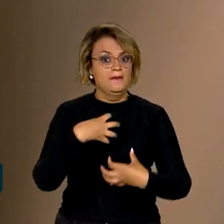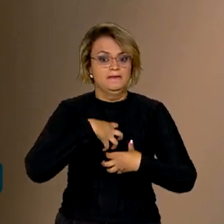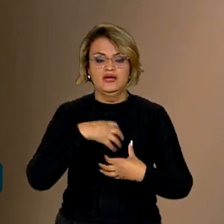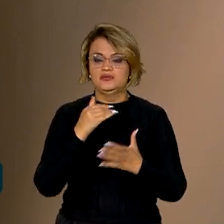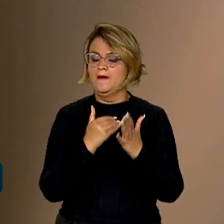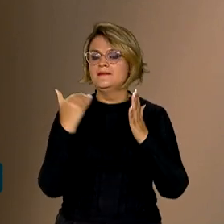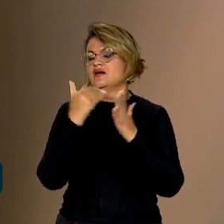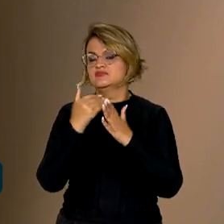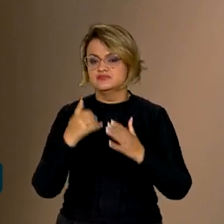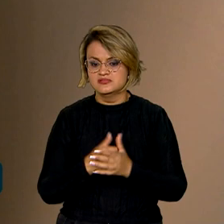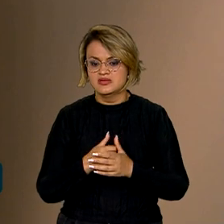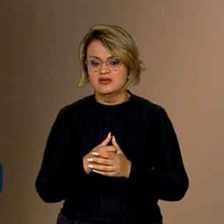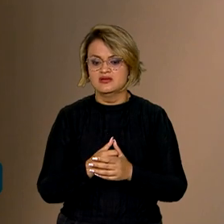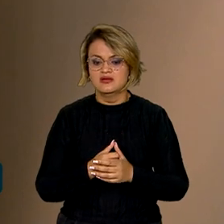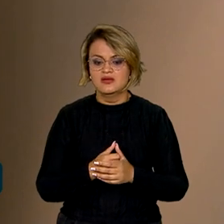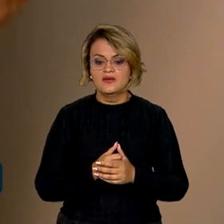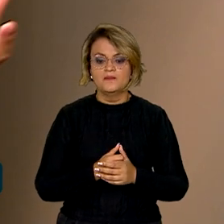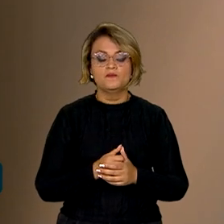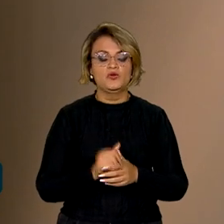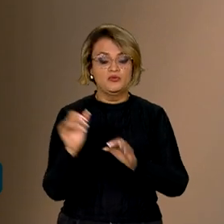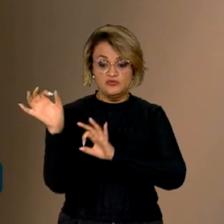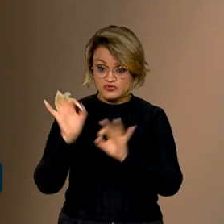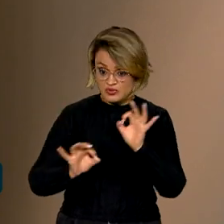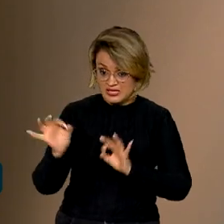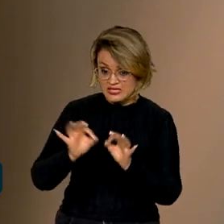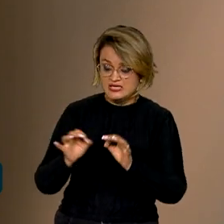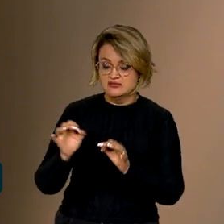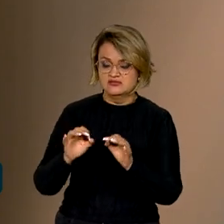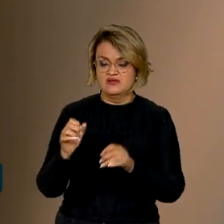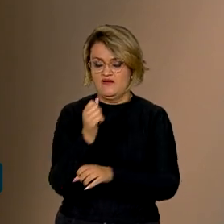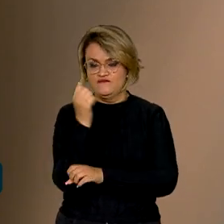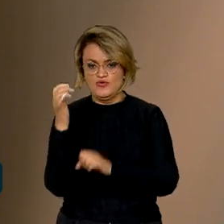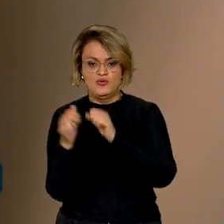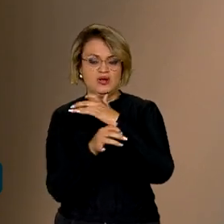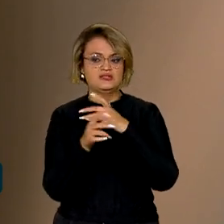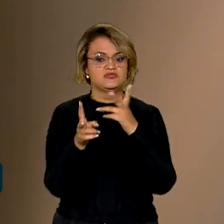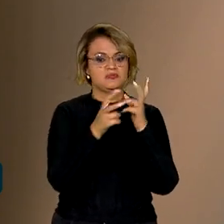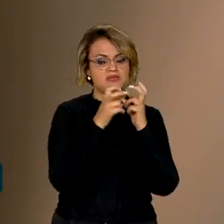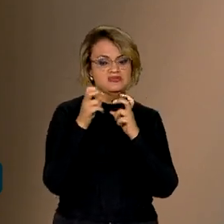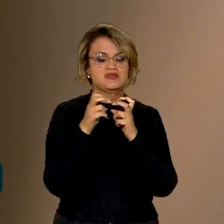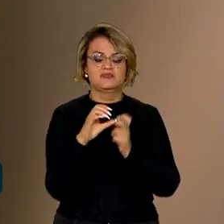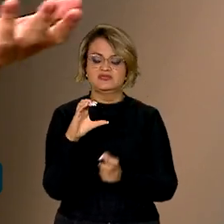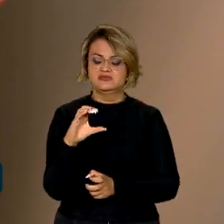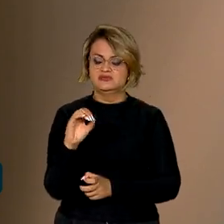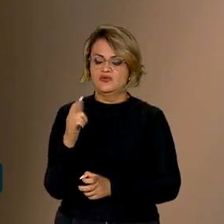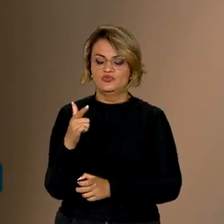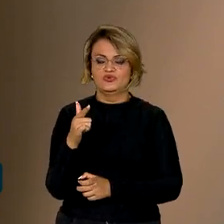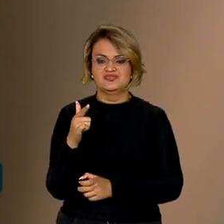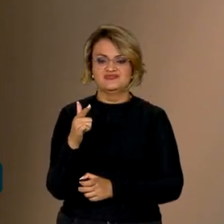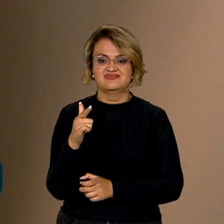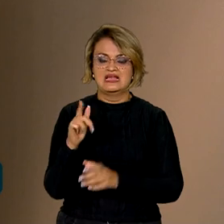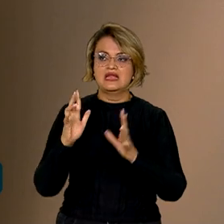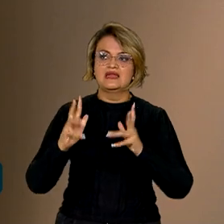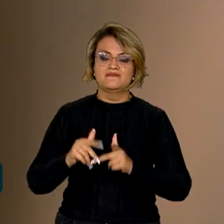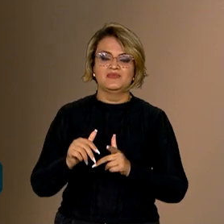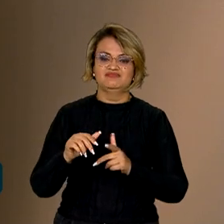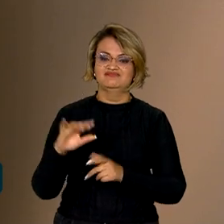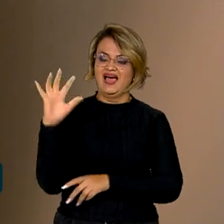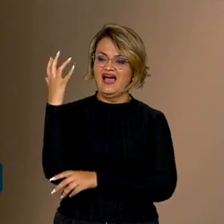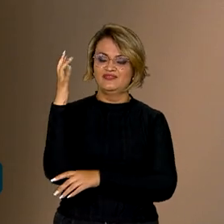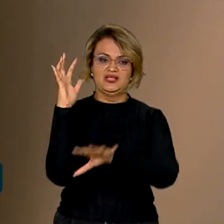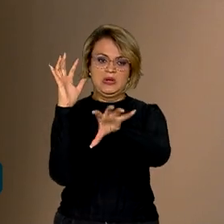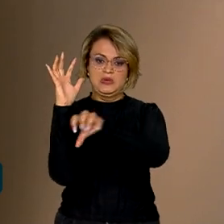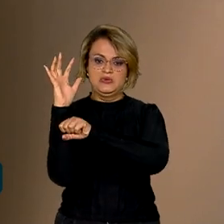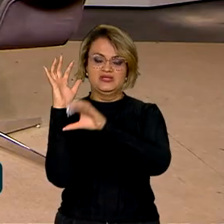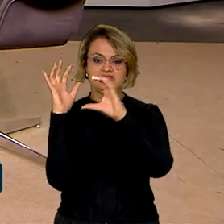porque você, ao reconstruir a floresta, você começa a capturar carbono. Além disso, o processo